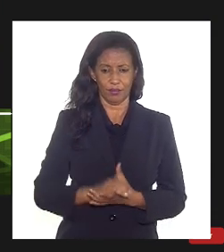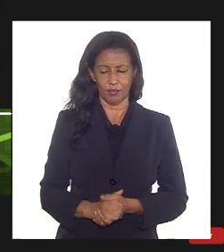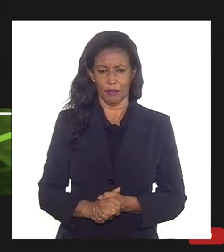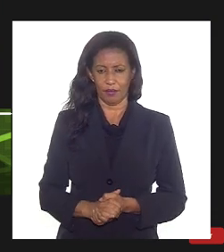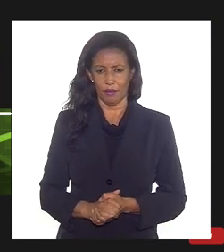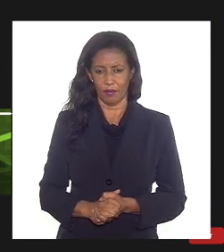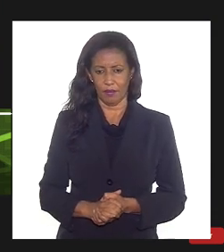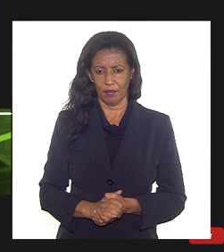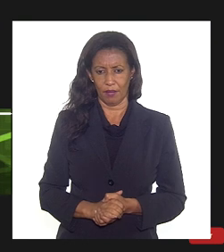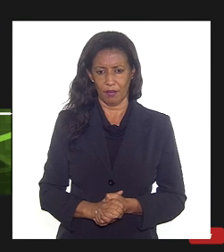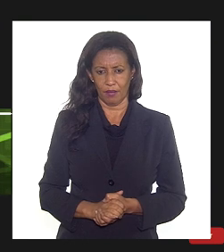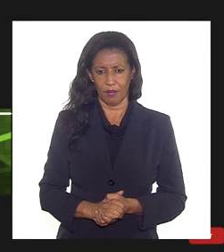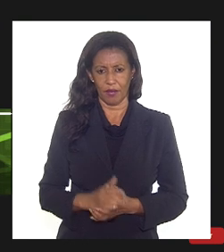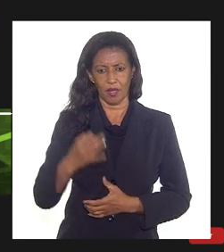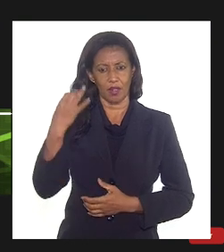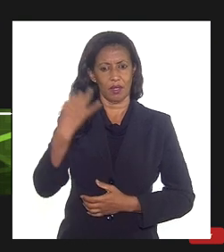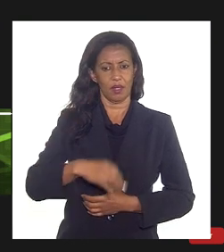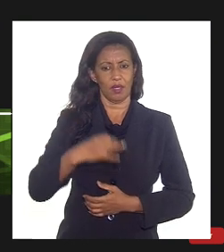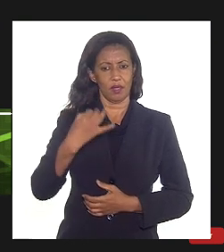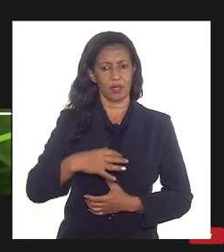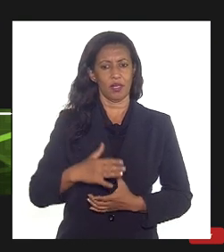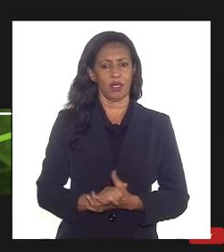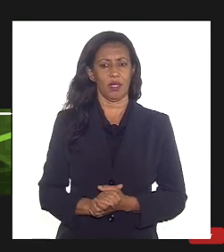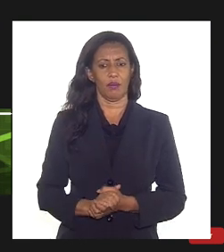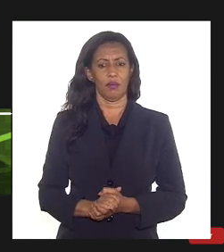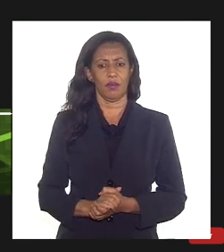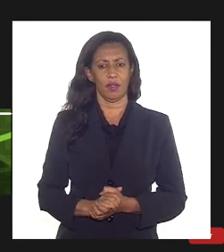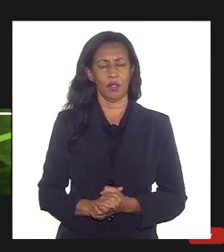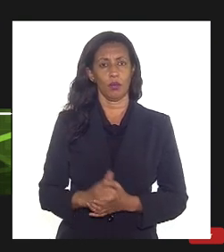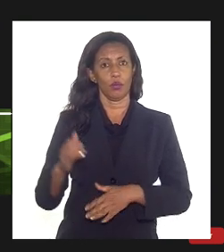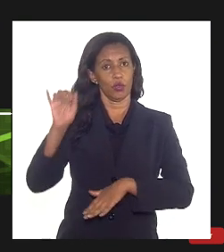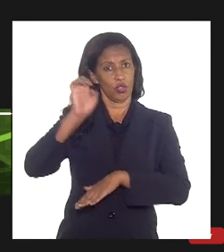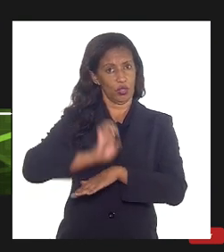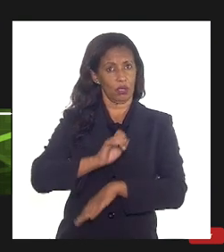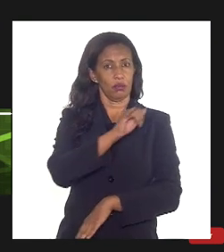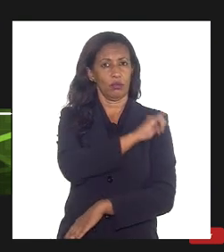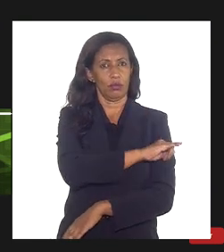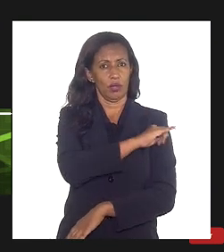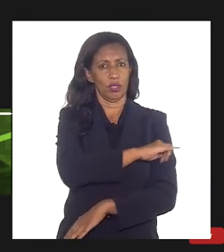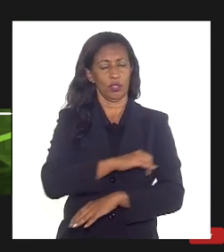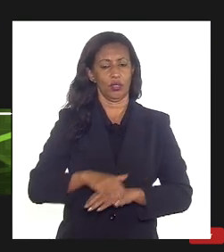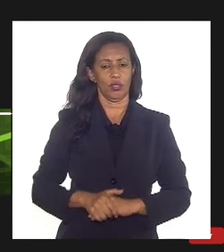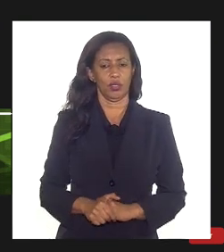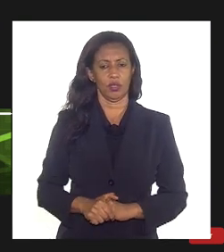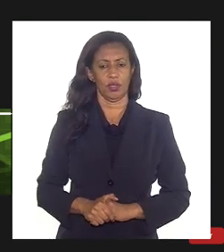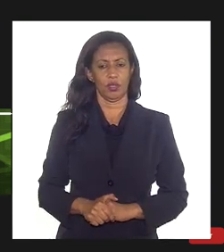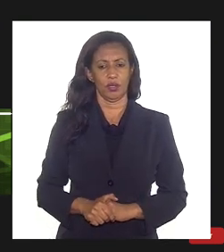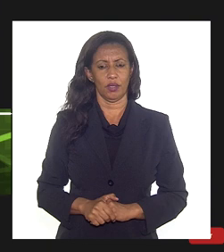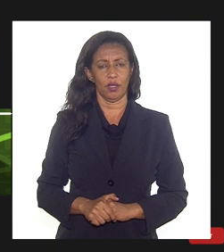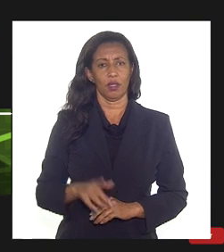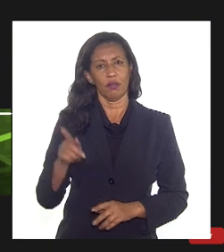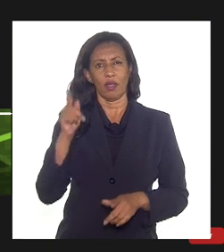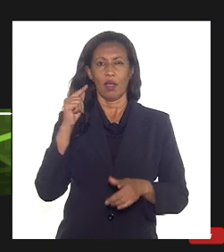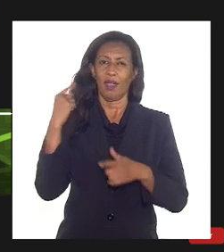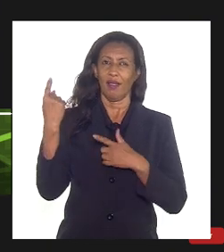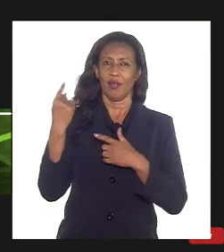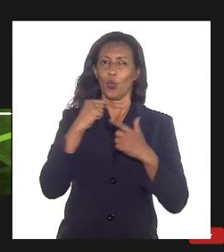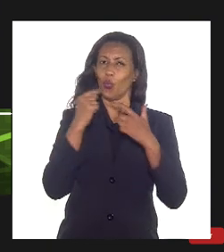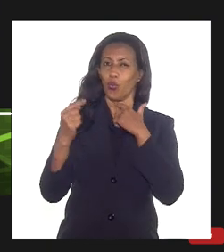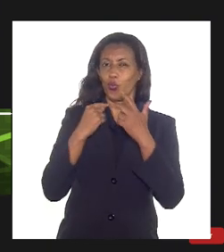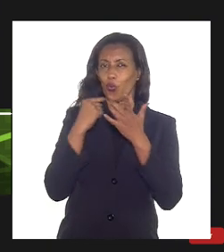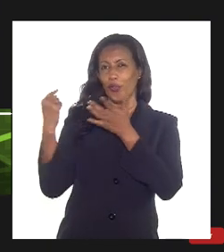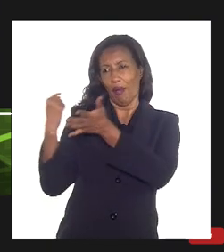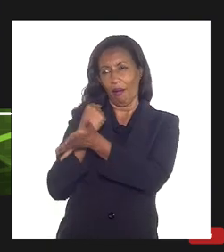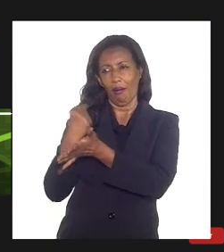de EIT que certamente é um ponto importante para o estado do Rio de Janeiro que é um que tem sido alvo de muitos questionamentos né da questão de